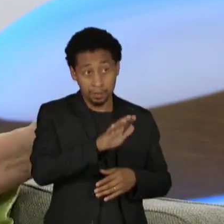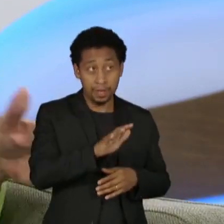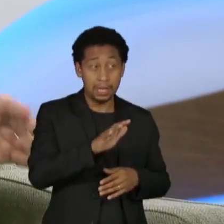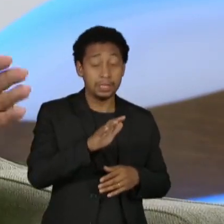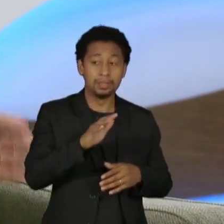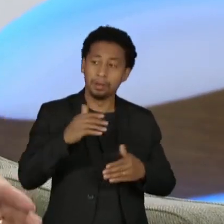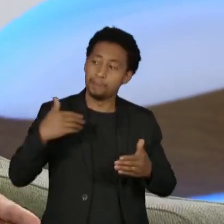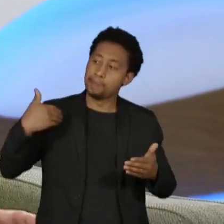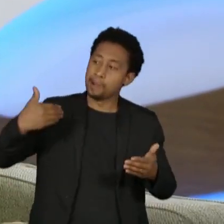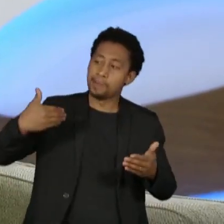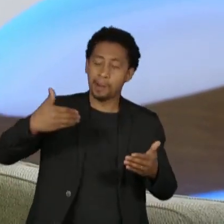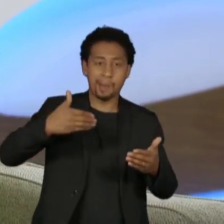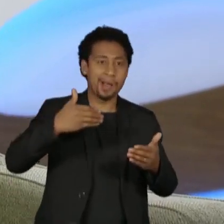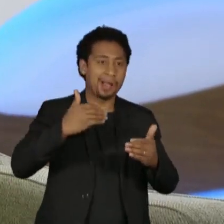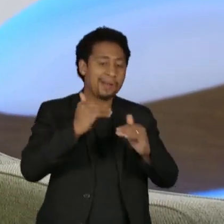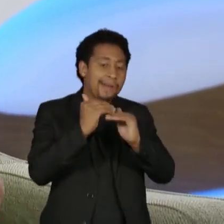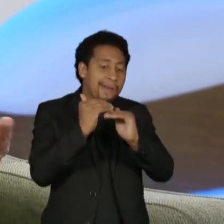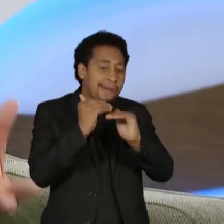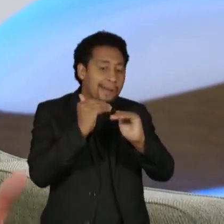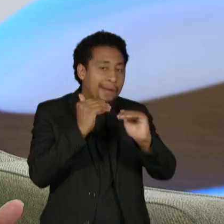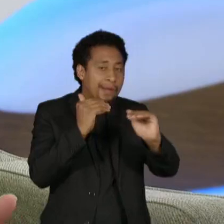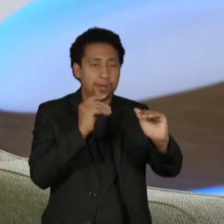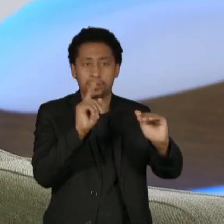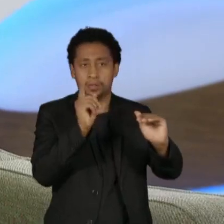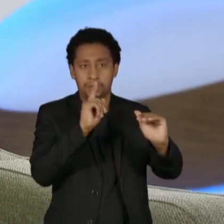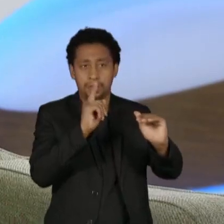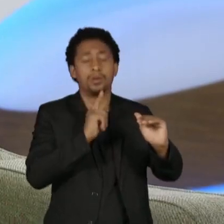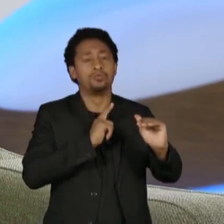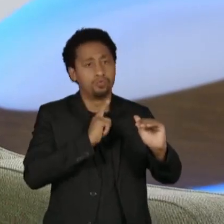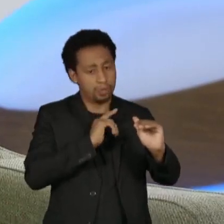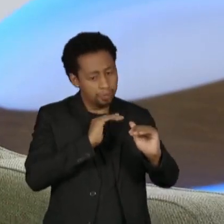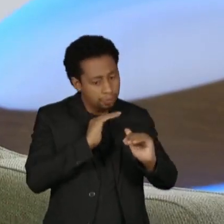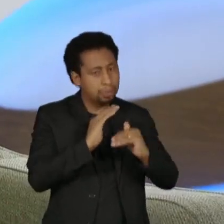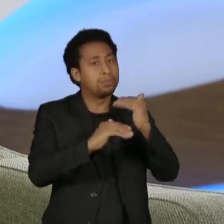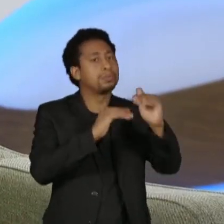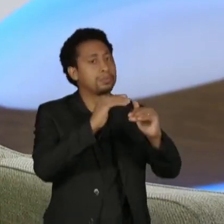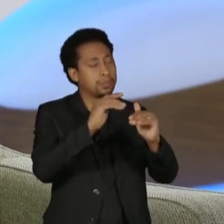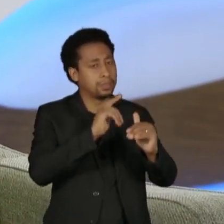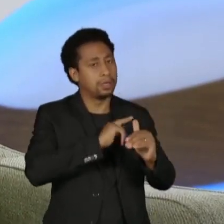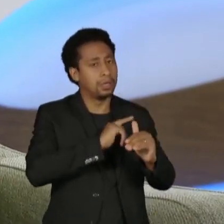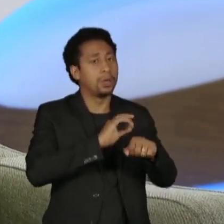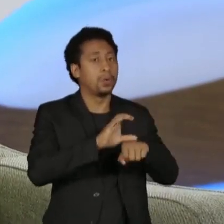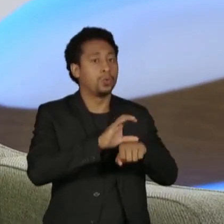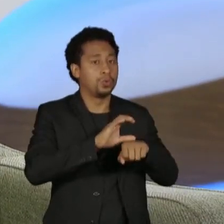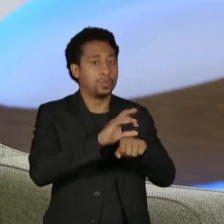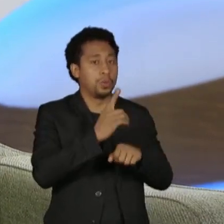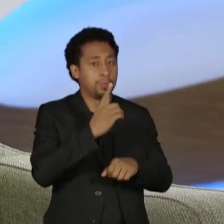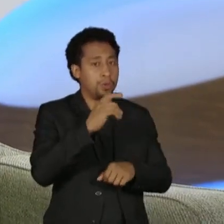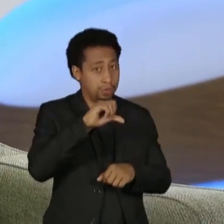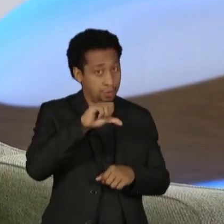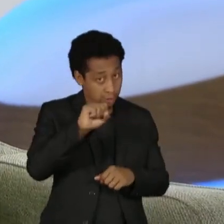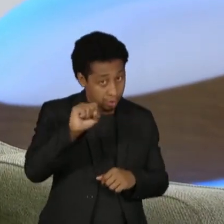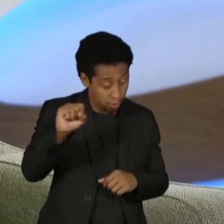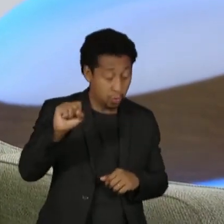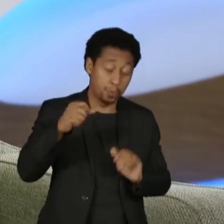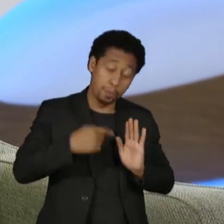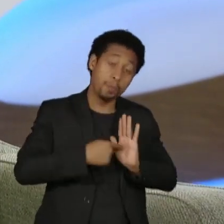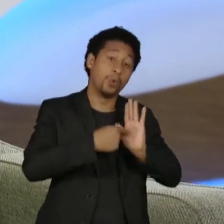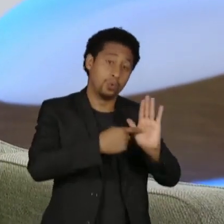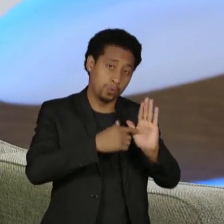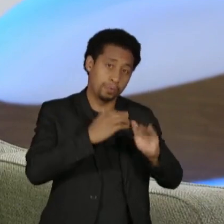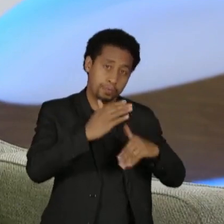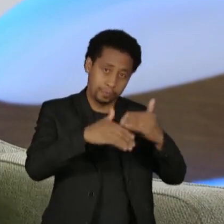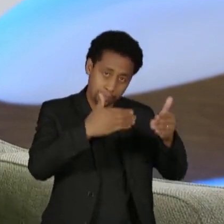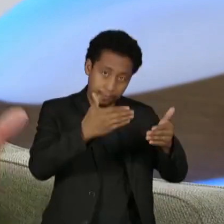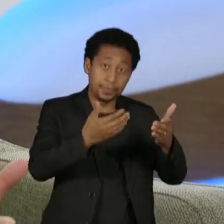Nós tivemos momentos de avanço, a Constituição de 88 marca um avanço, a criação da Secretaria de